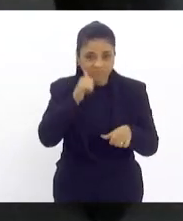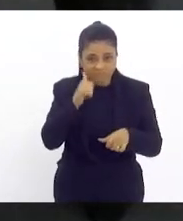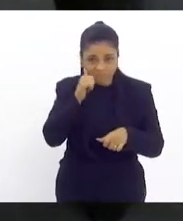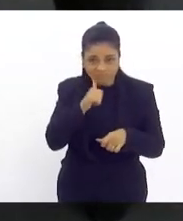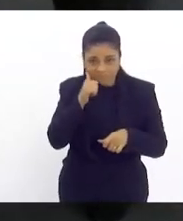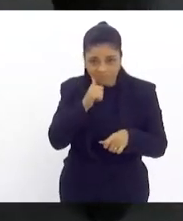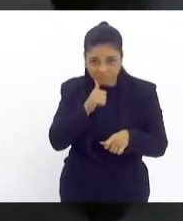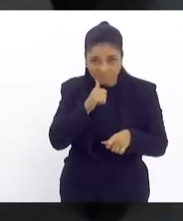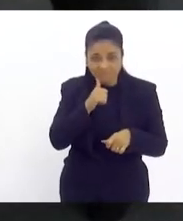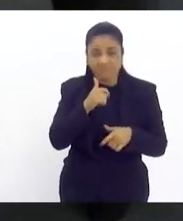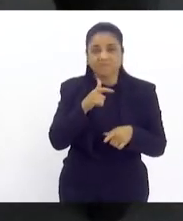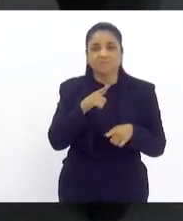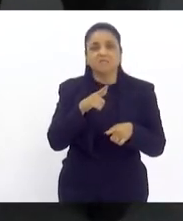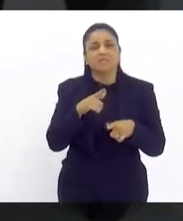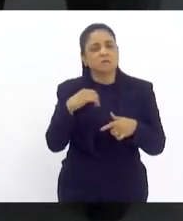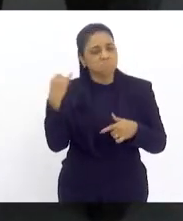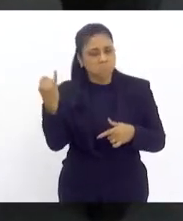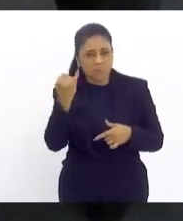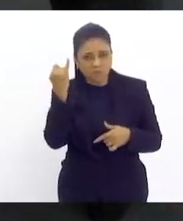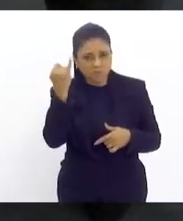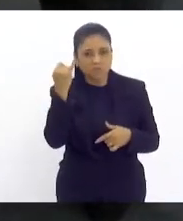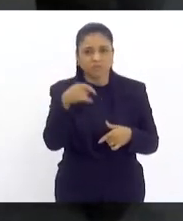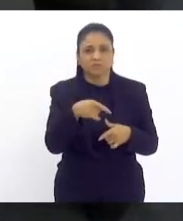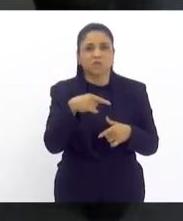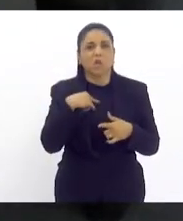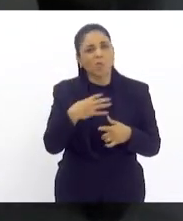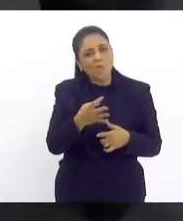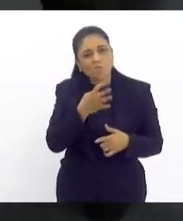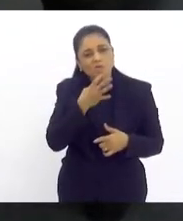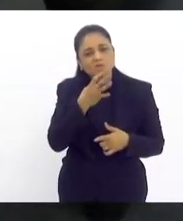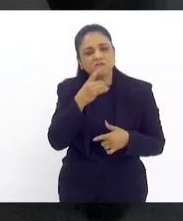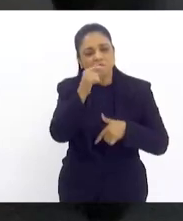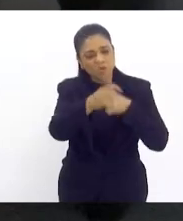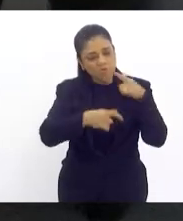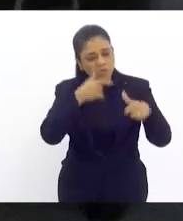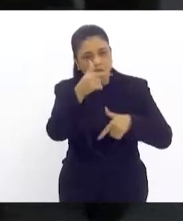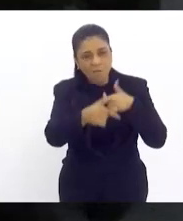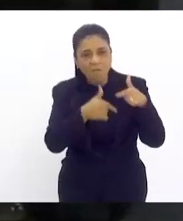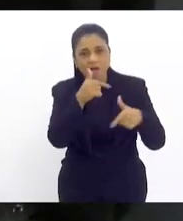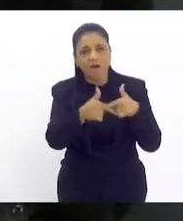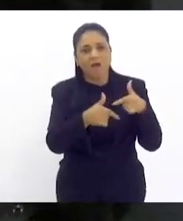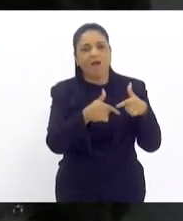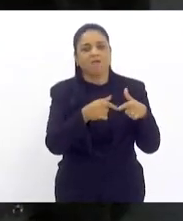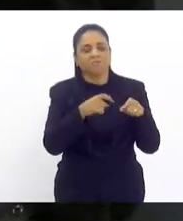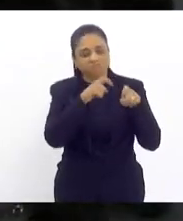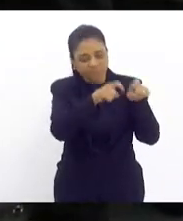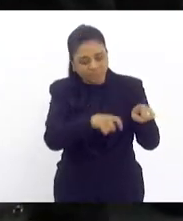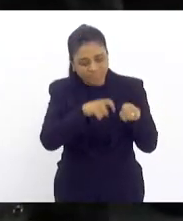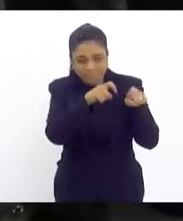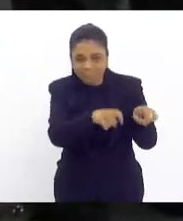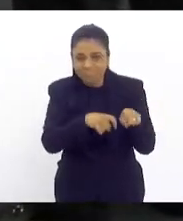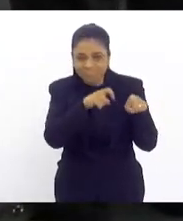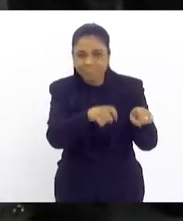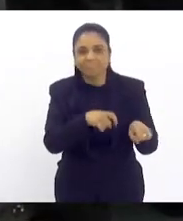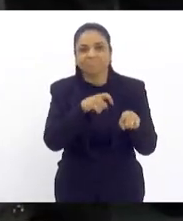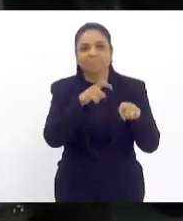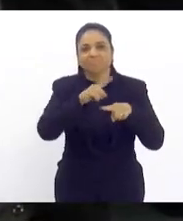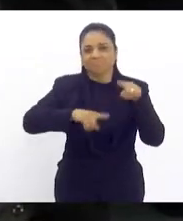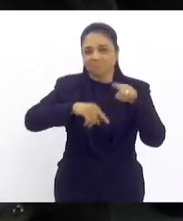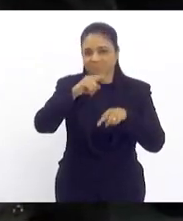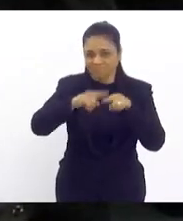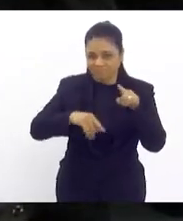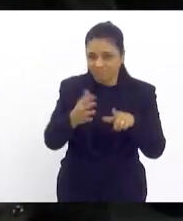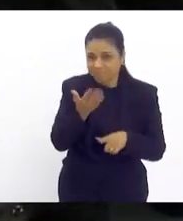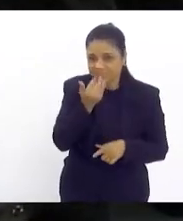porque, sem qualquer sombra de dúvida, é o reconhecimento daquelas mulheres que produzem essencialmente para a nossa